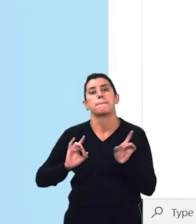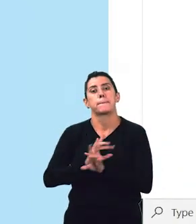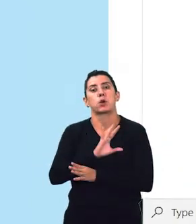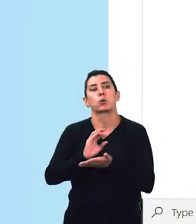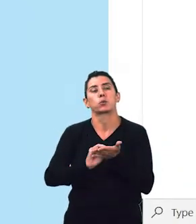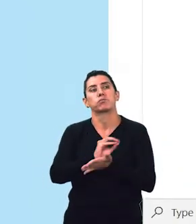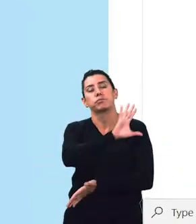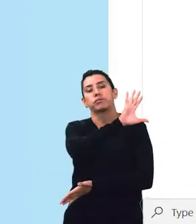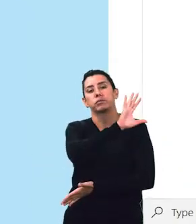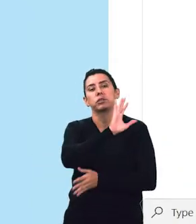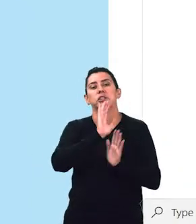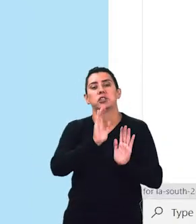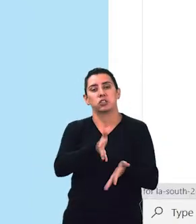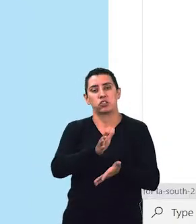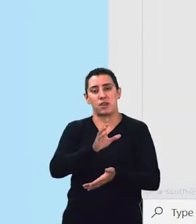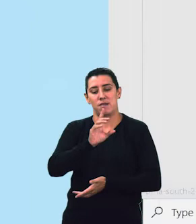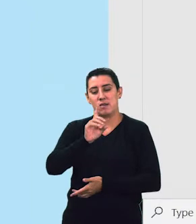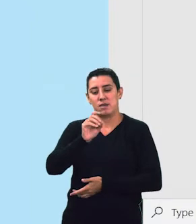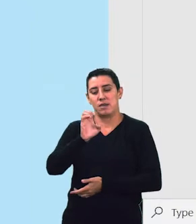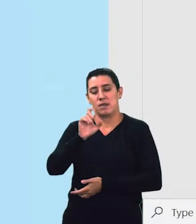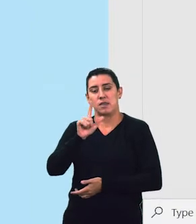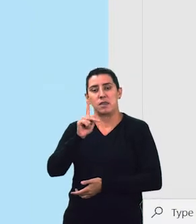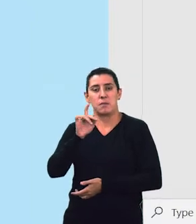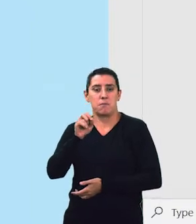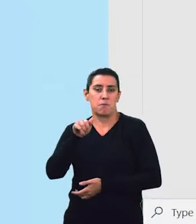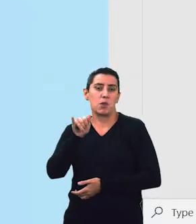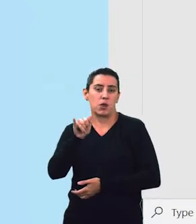Ok? Na parte de real-time services.